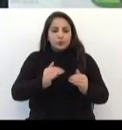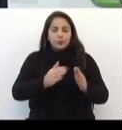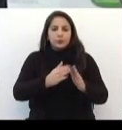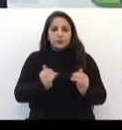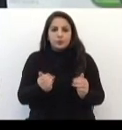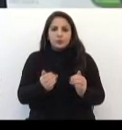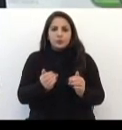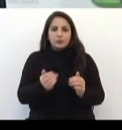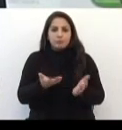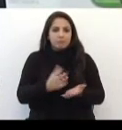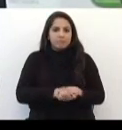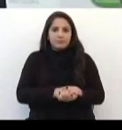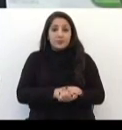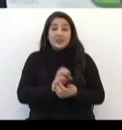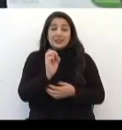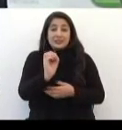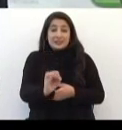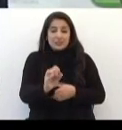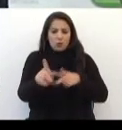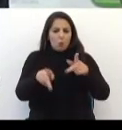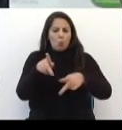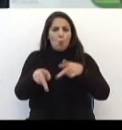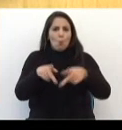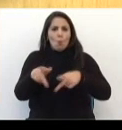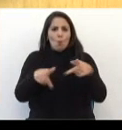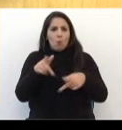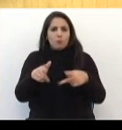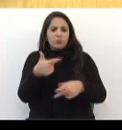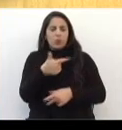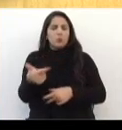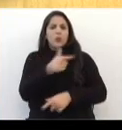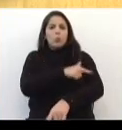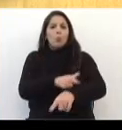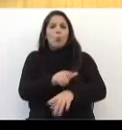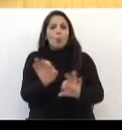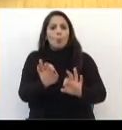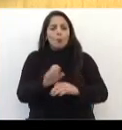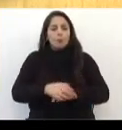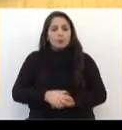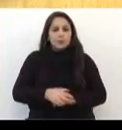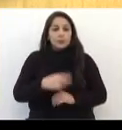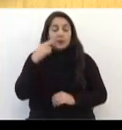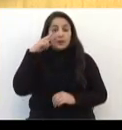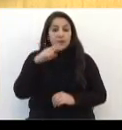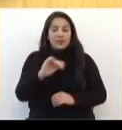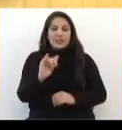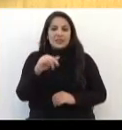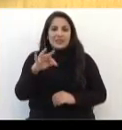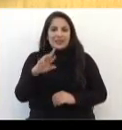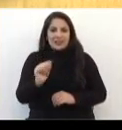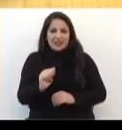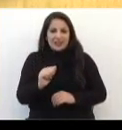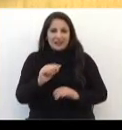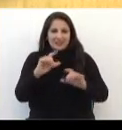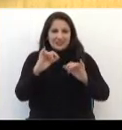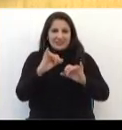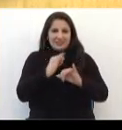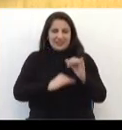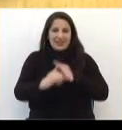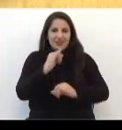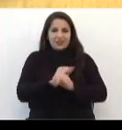Armamentos Se o povo Não está educado Para assistir Na íntegra Os discursos Dos parlamentares